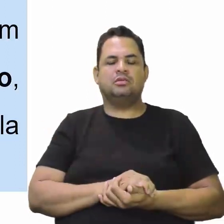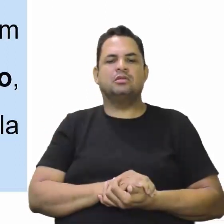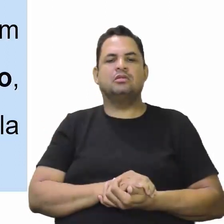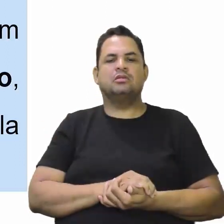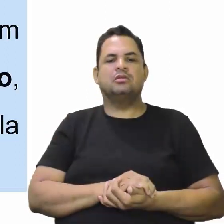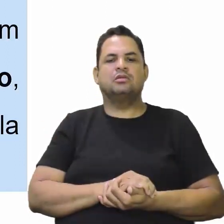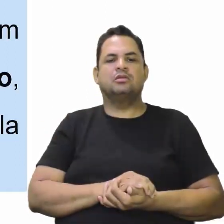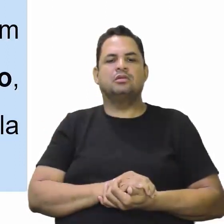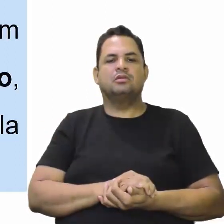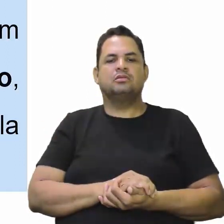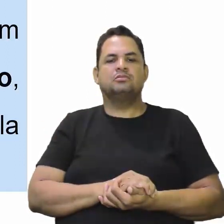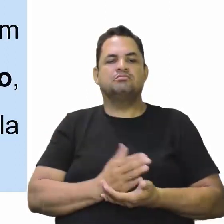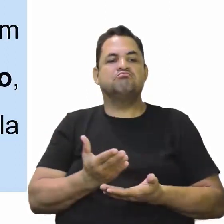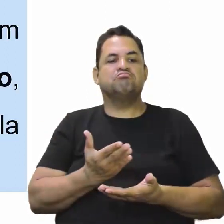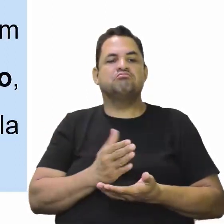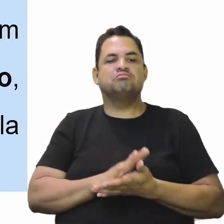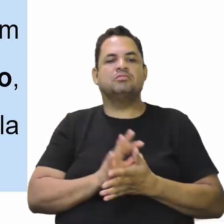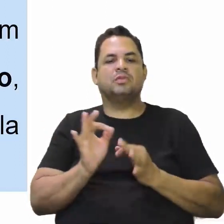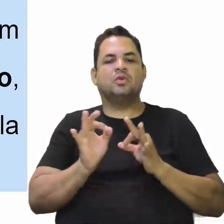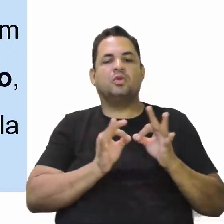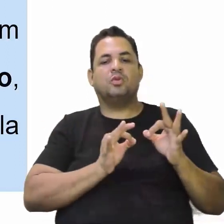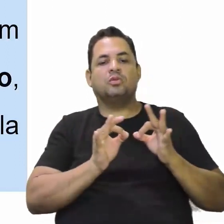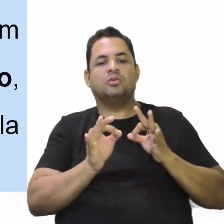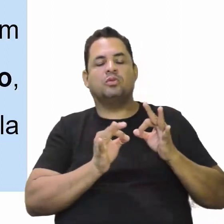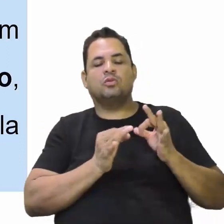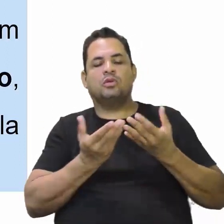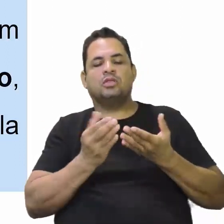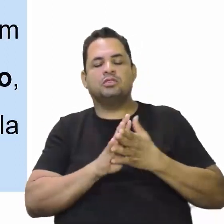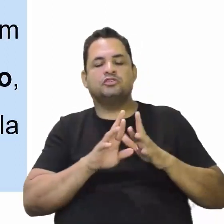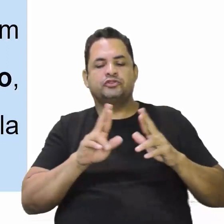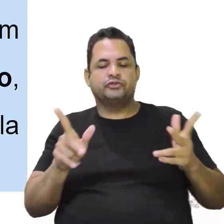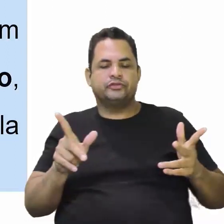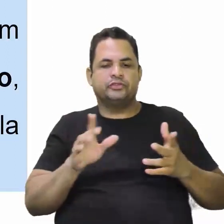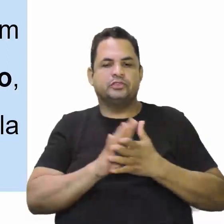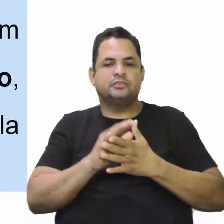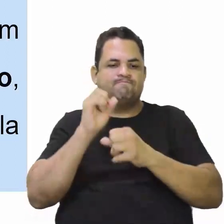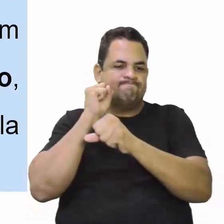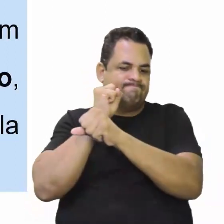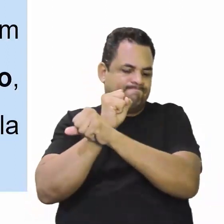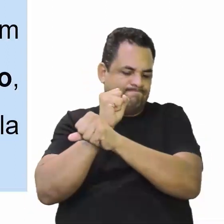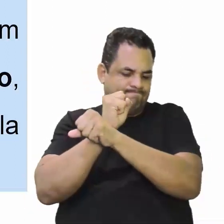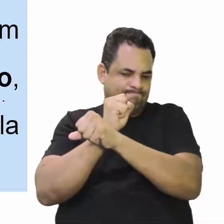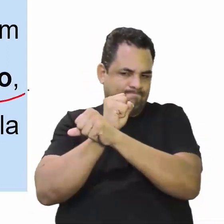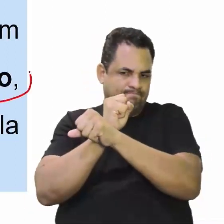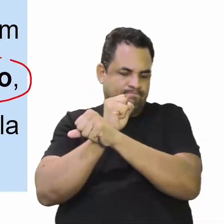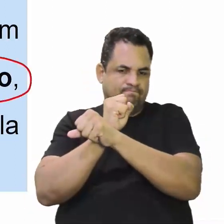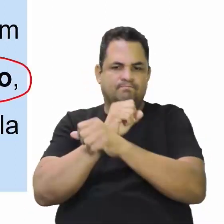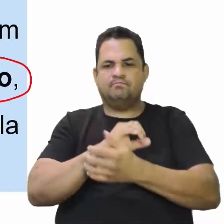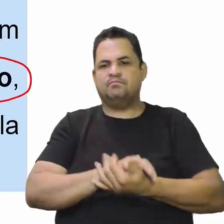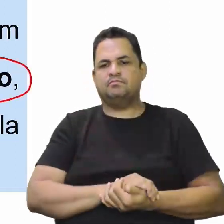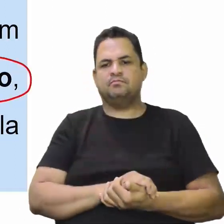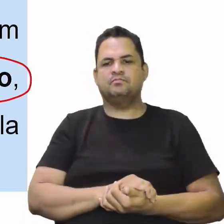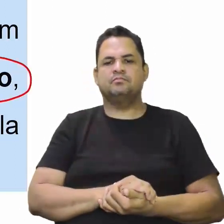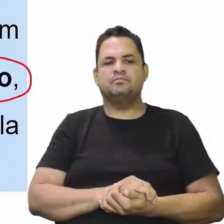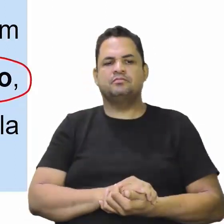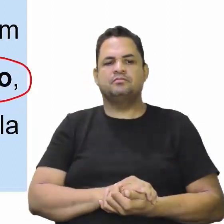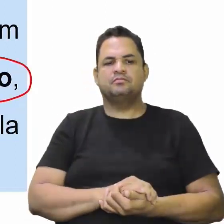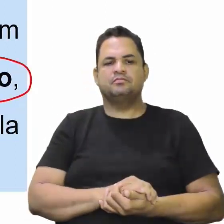Que, na prática, era forma diferenciada de escravidão.